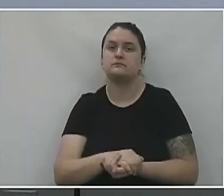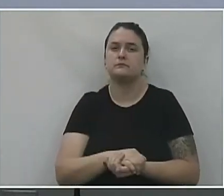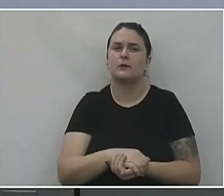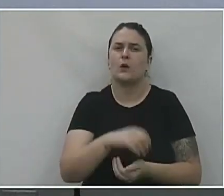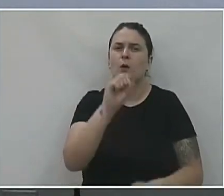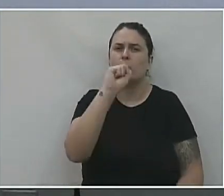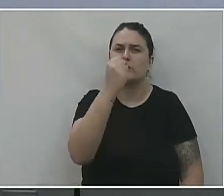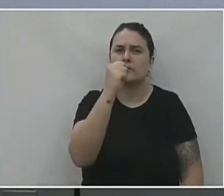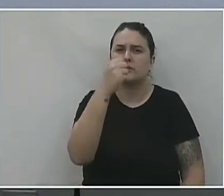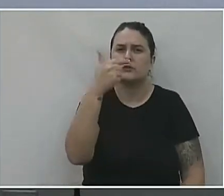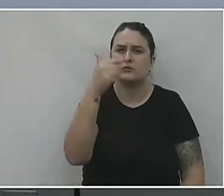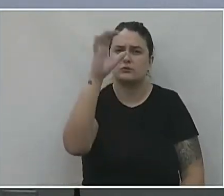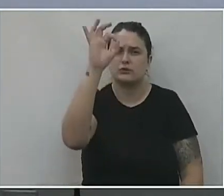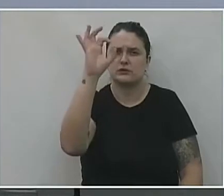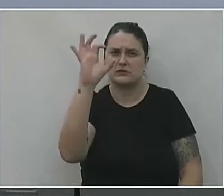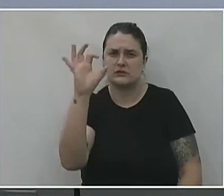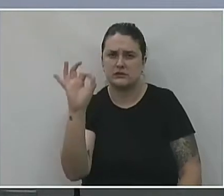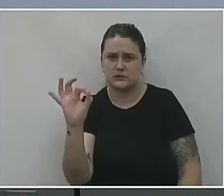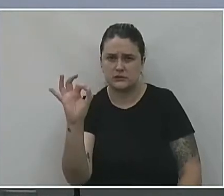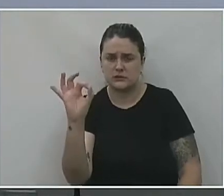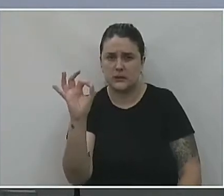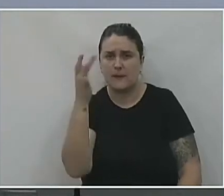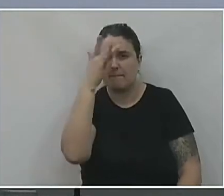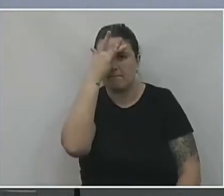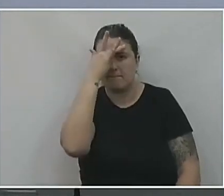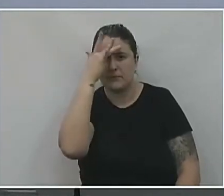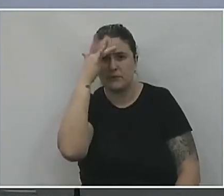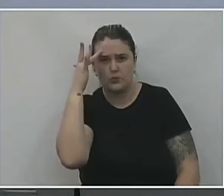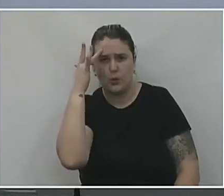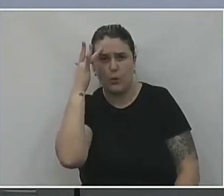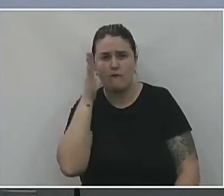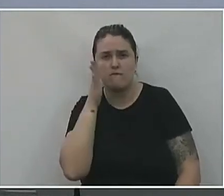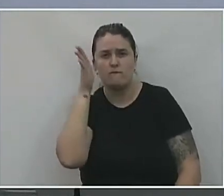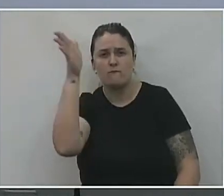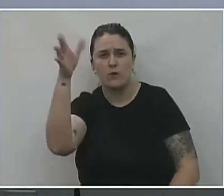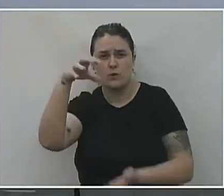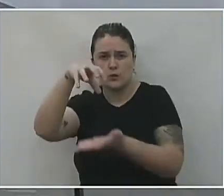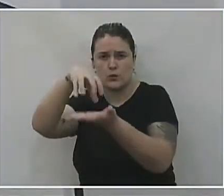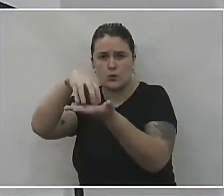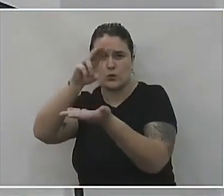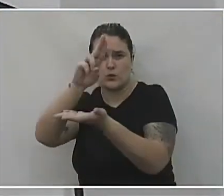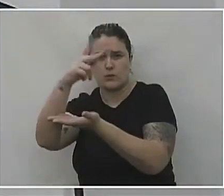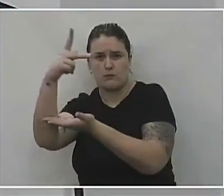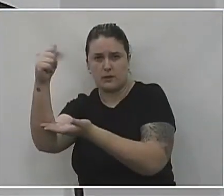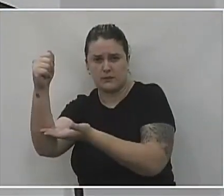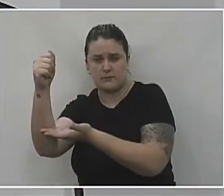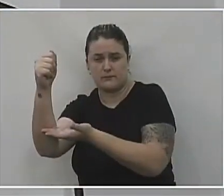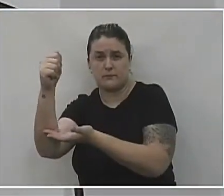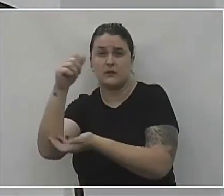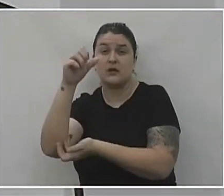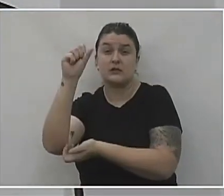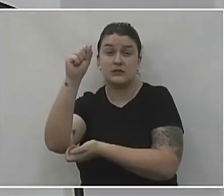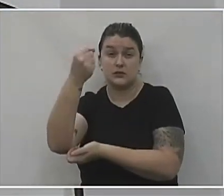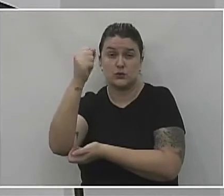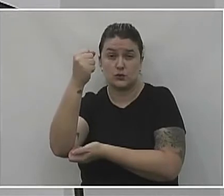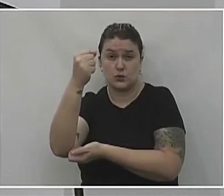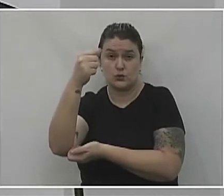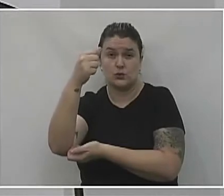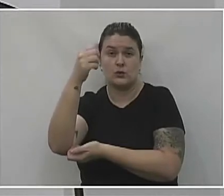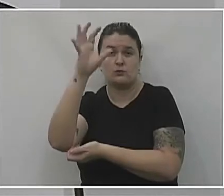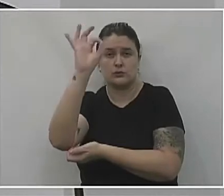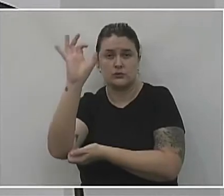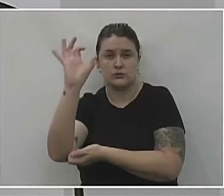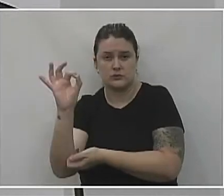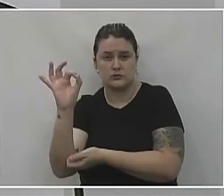82% foram pacientes que procuraram a UPA, e 18, quase 20% desse total aqui,